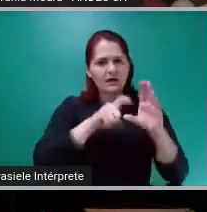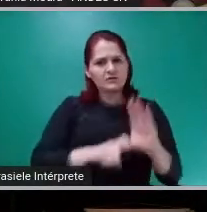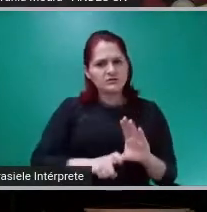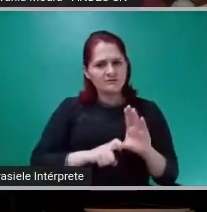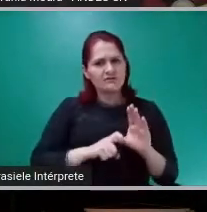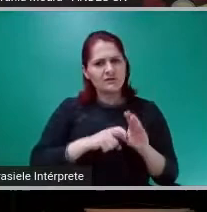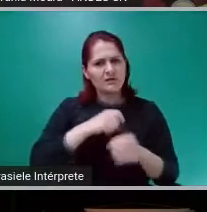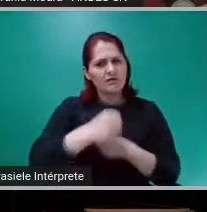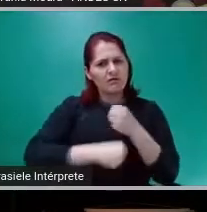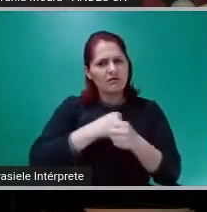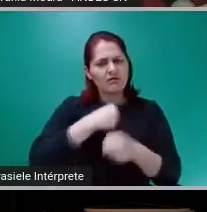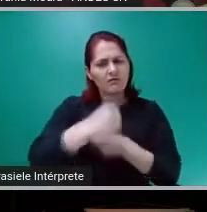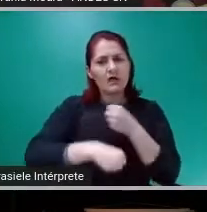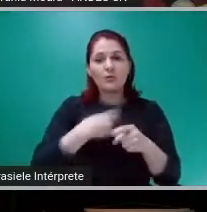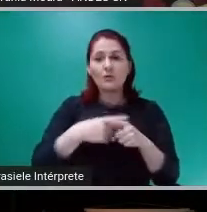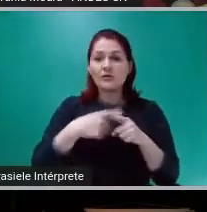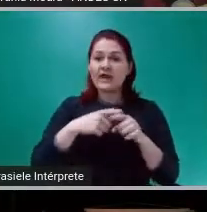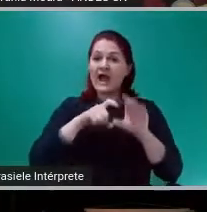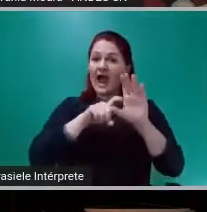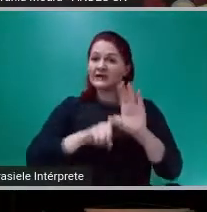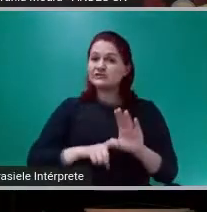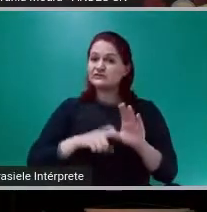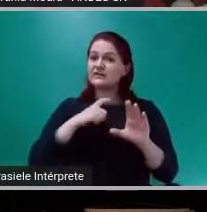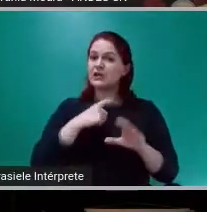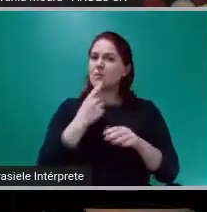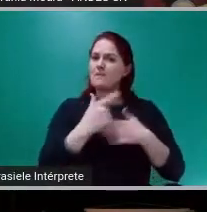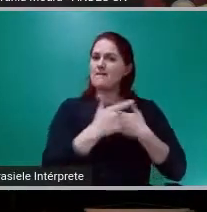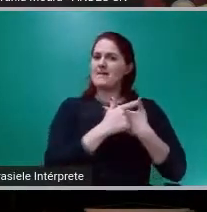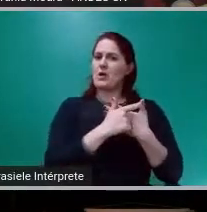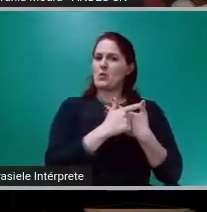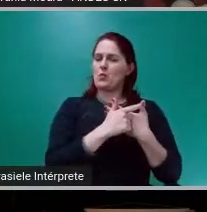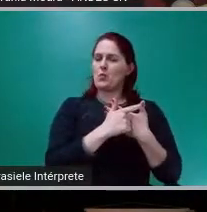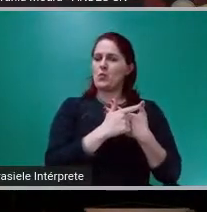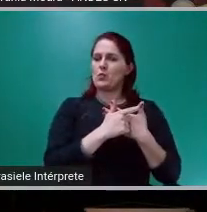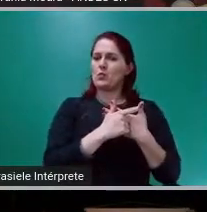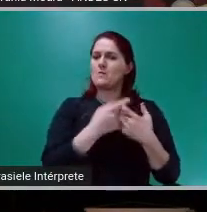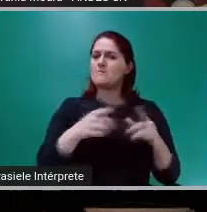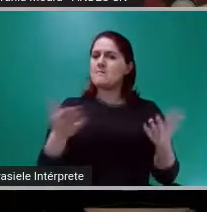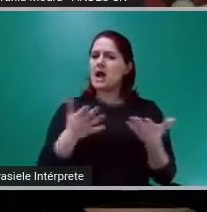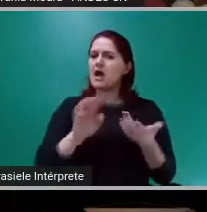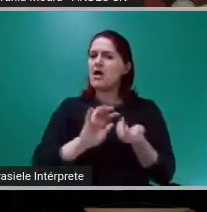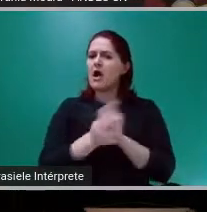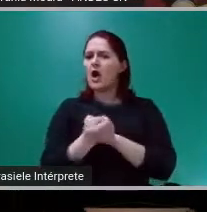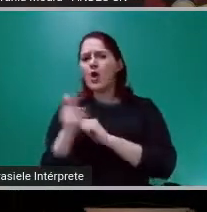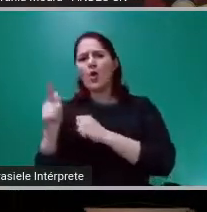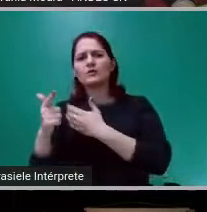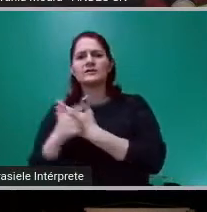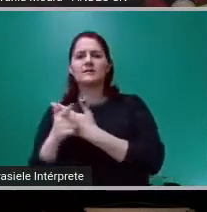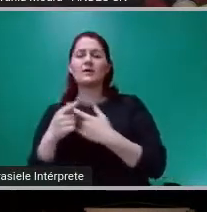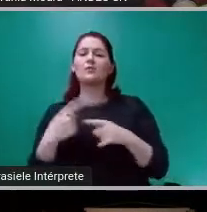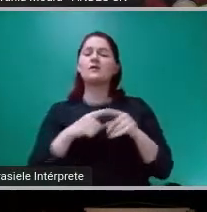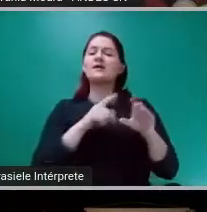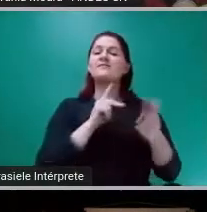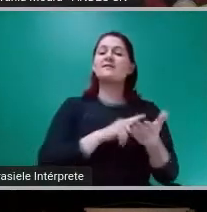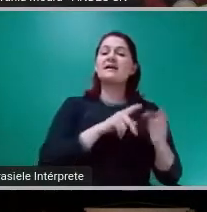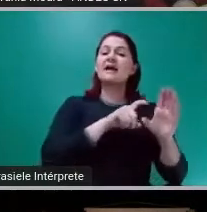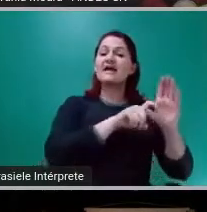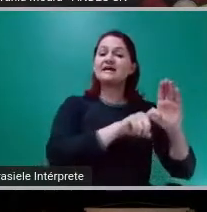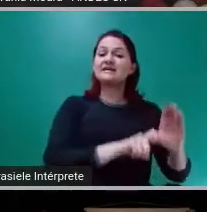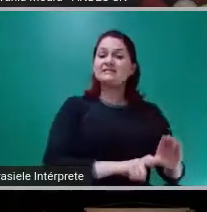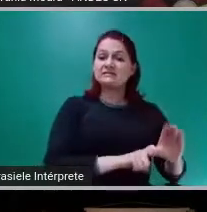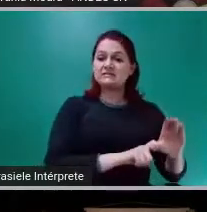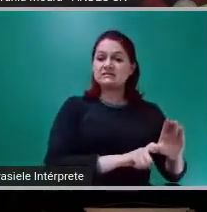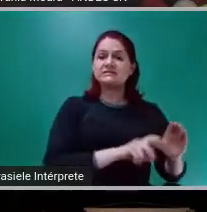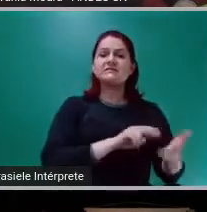função da dívida pública. Porque a dívida deveria funcionar como um trampolim. Você pula para poder ir mais